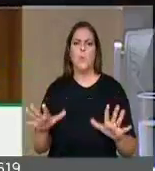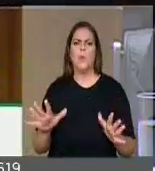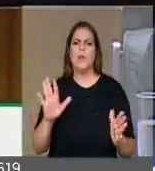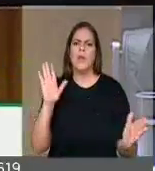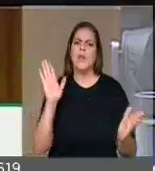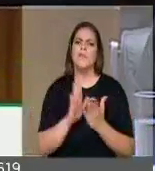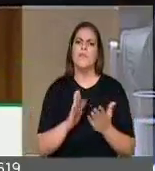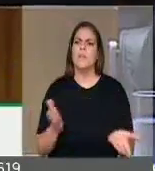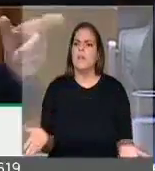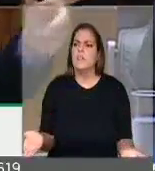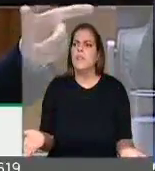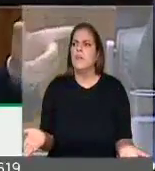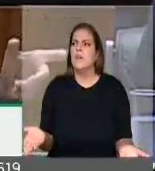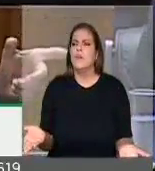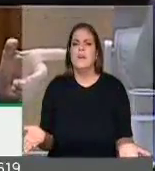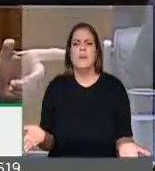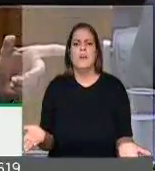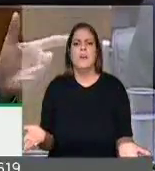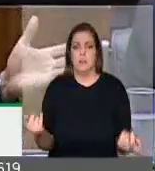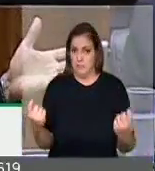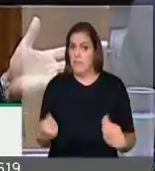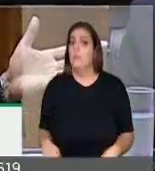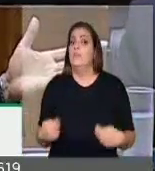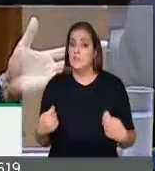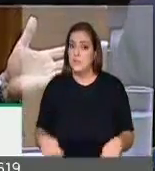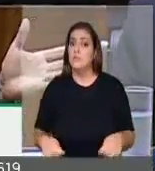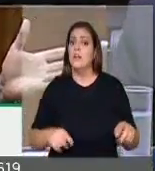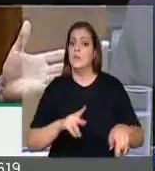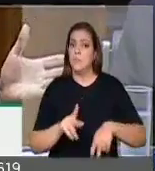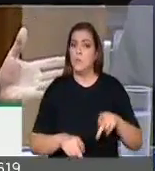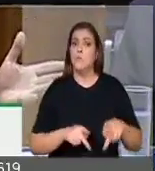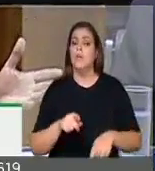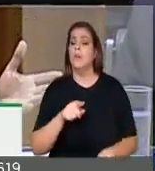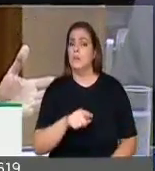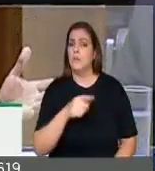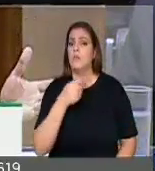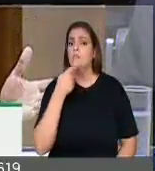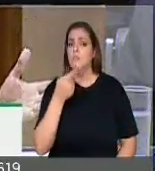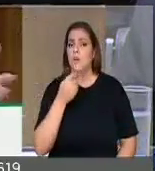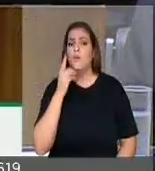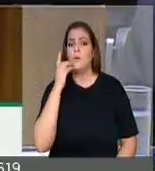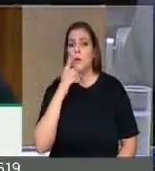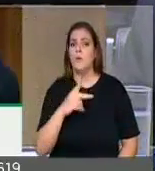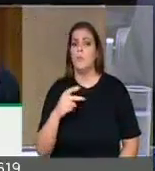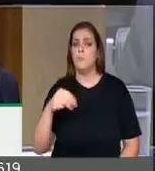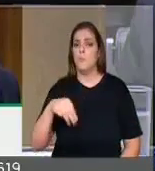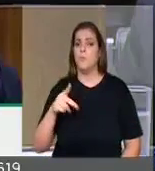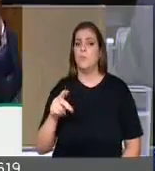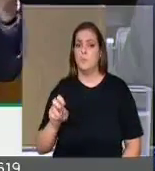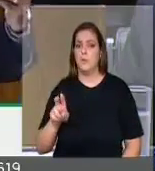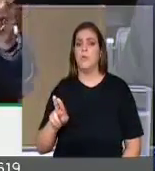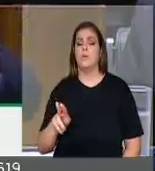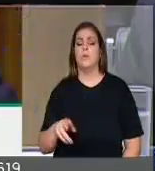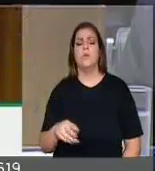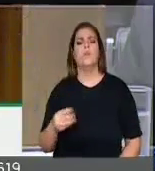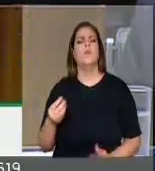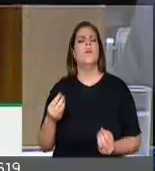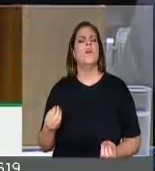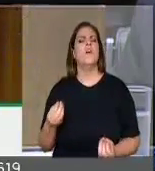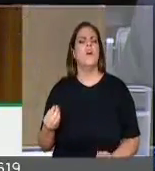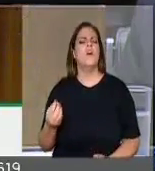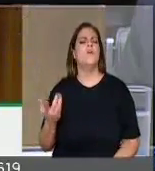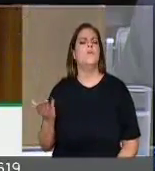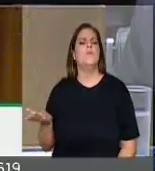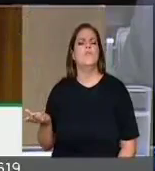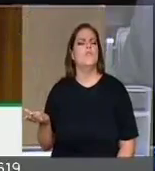é uma demanda que está lá na ponta, como você disse, deputado Pompeu de Matos? Como esses vão se apresentar lá,